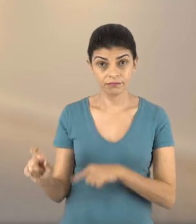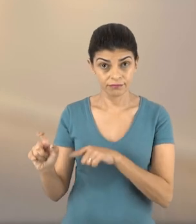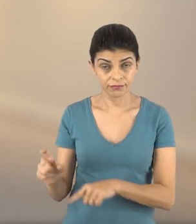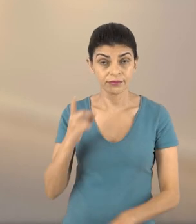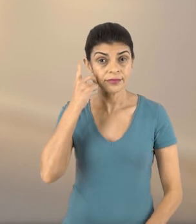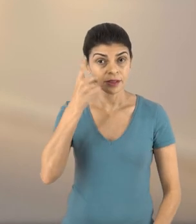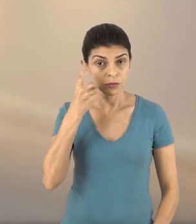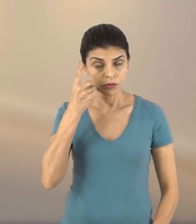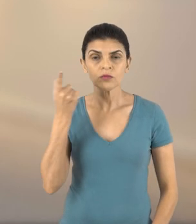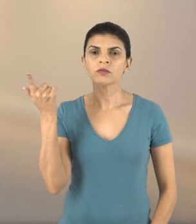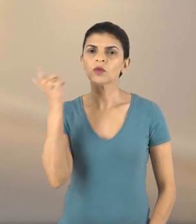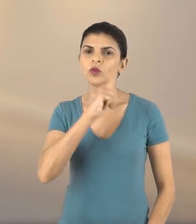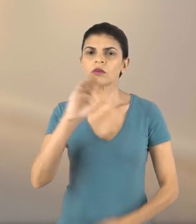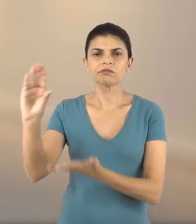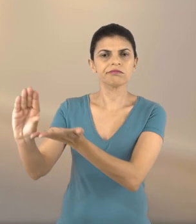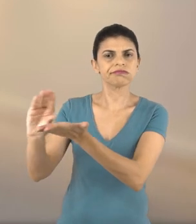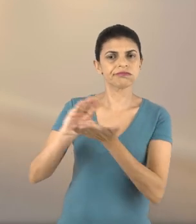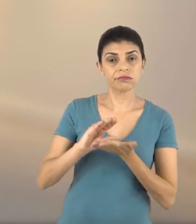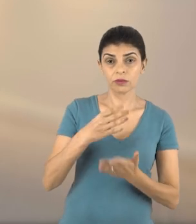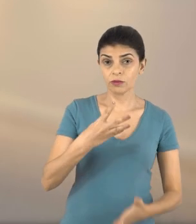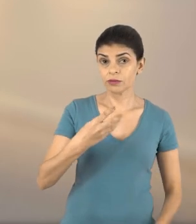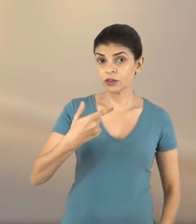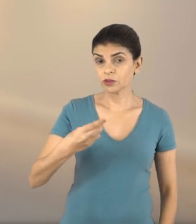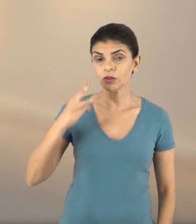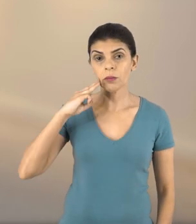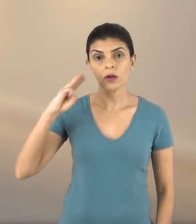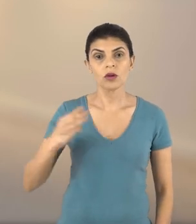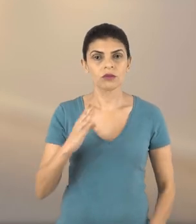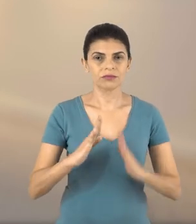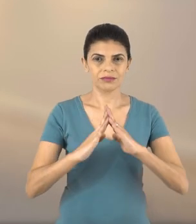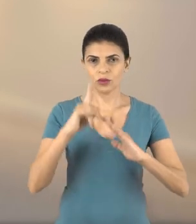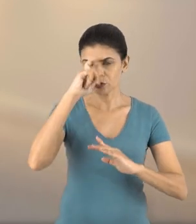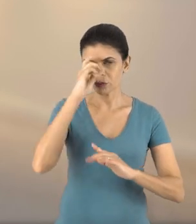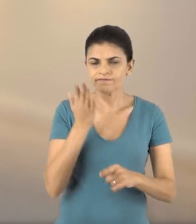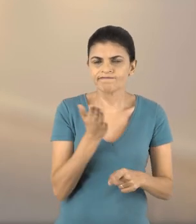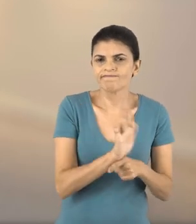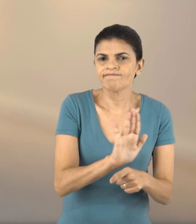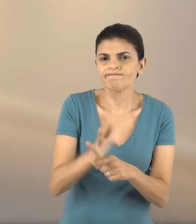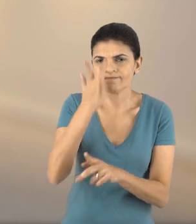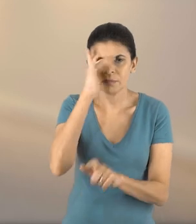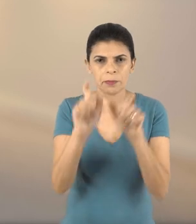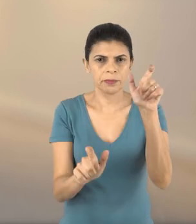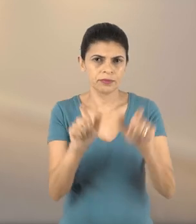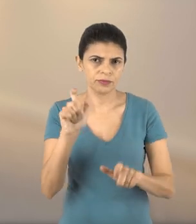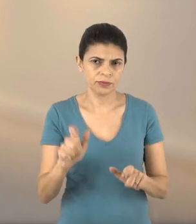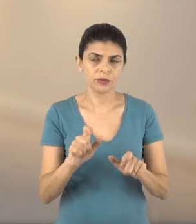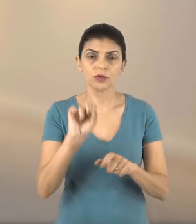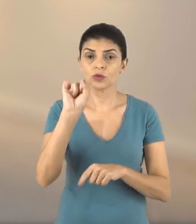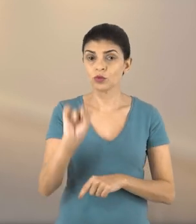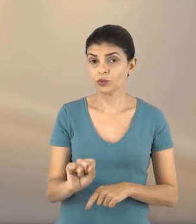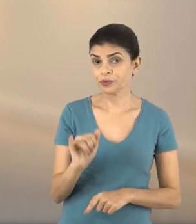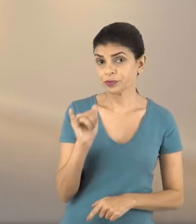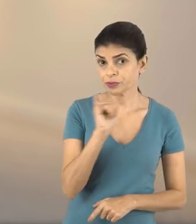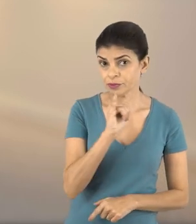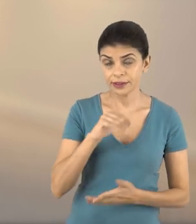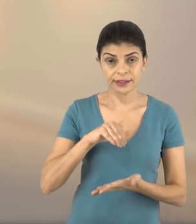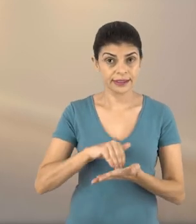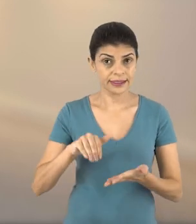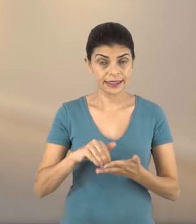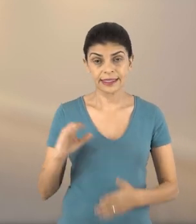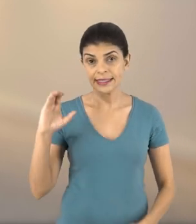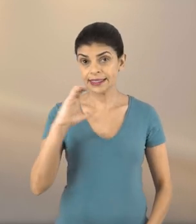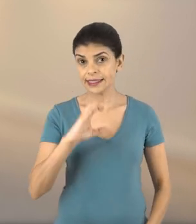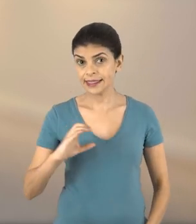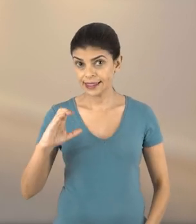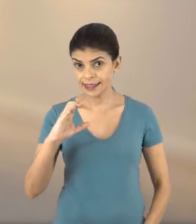Como deputado, garantir 42 milhões para a abertura do Hospital Regional, beneficiando milhares de pessoas no Sul Fluminense. Como